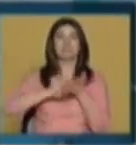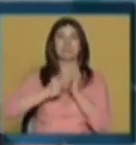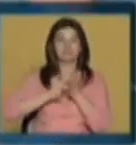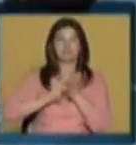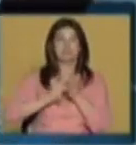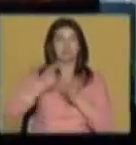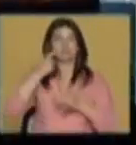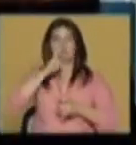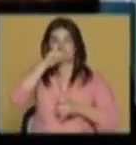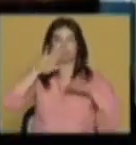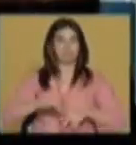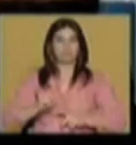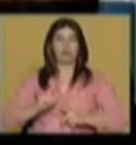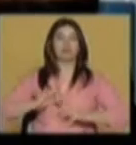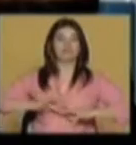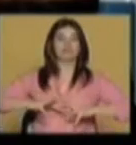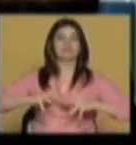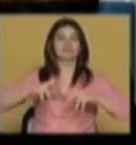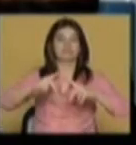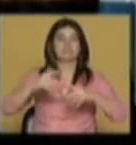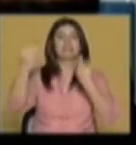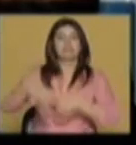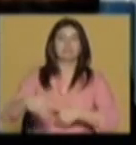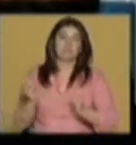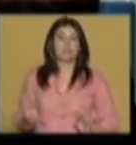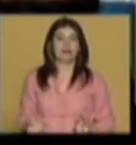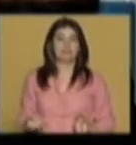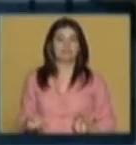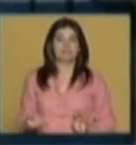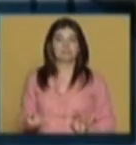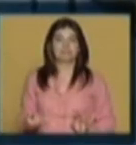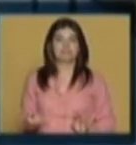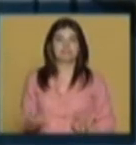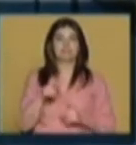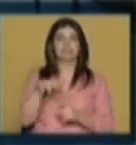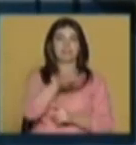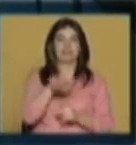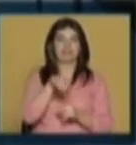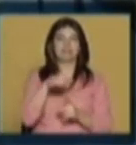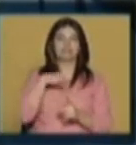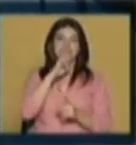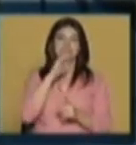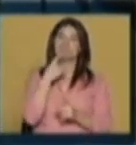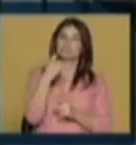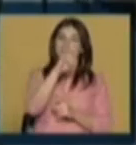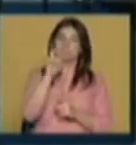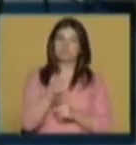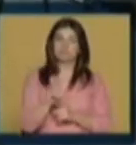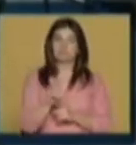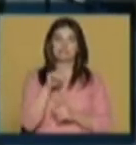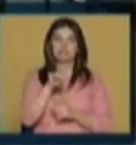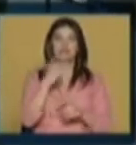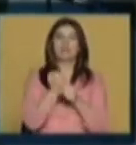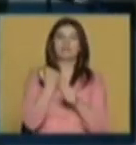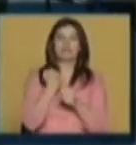fim, bom, o limite não existe, há, de facto, limite. Nesse âmbito também podemos questionar se a obra estará